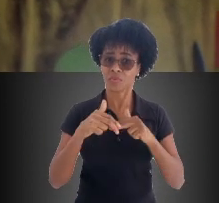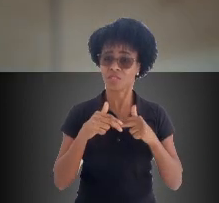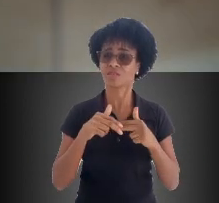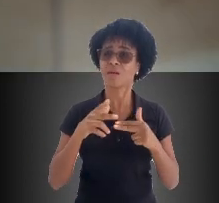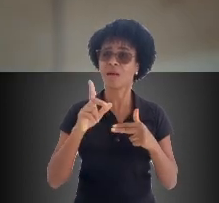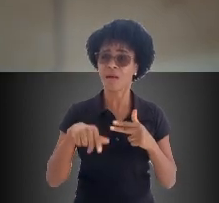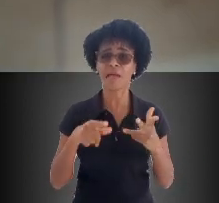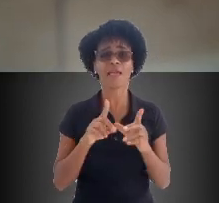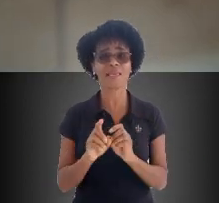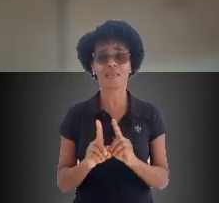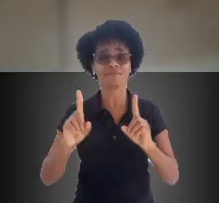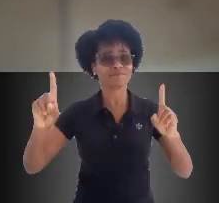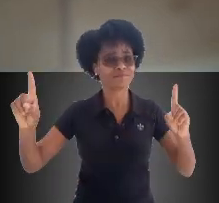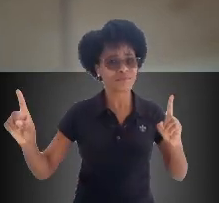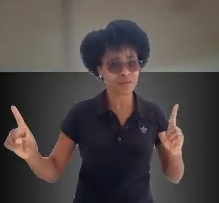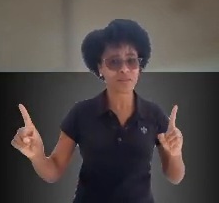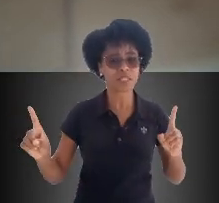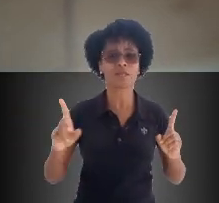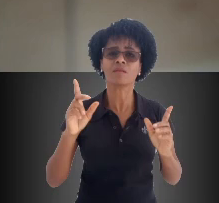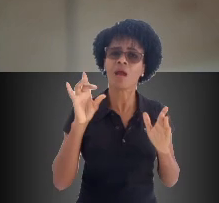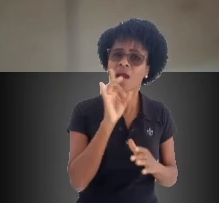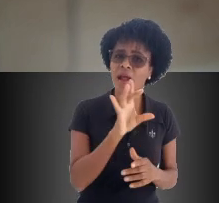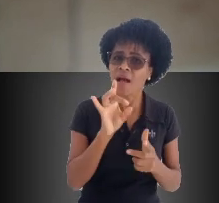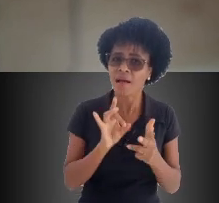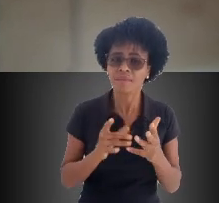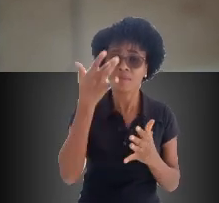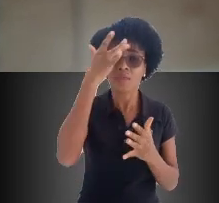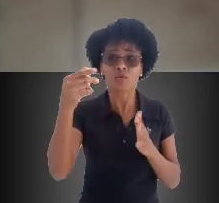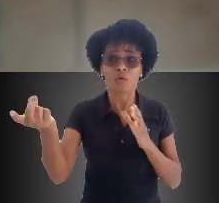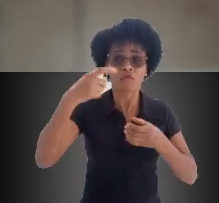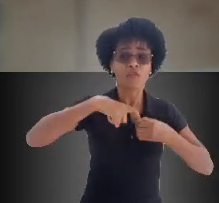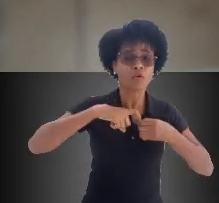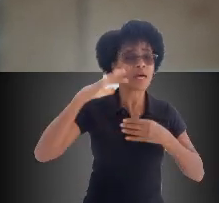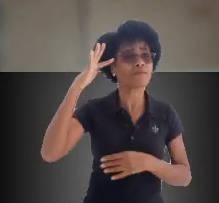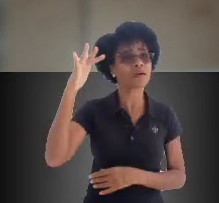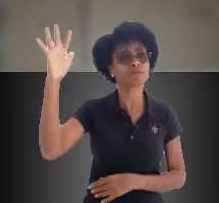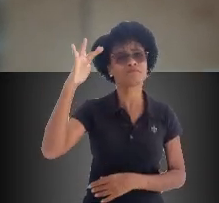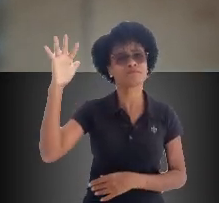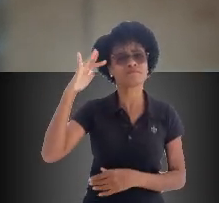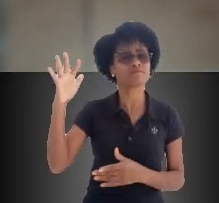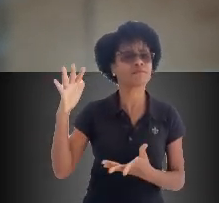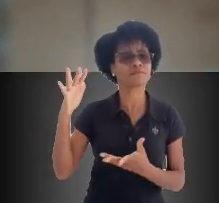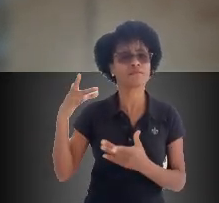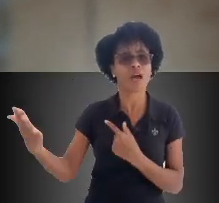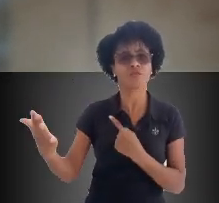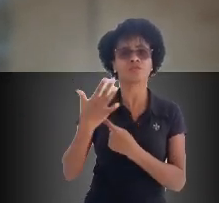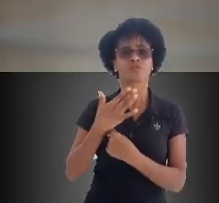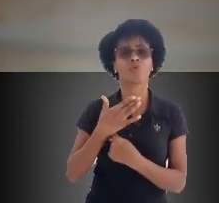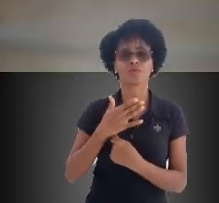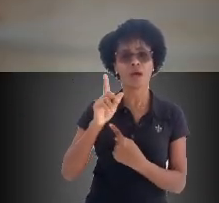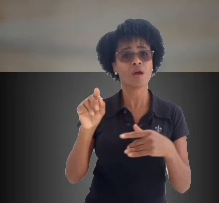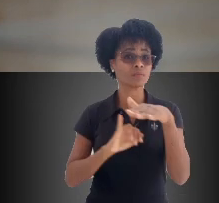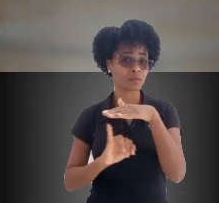Após esse período todo que nós vivemos de afastamento, as reflexões que as pessoas vão trazer quando voltarem, também vão contribuir